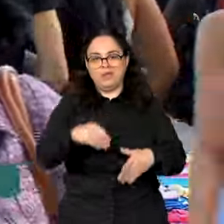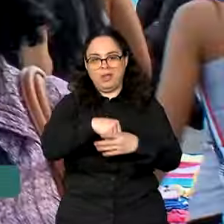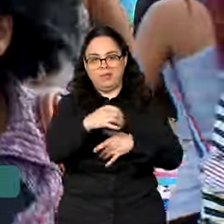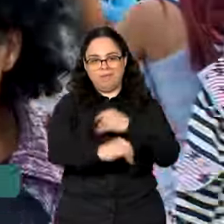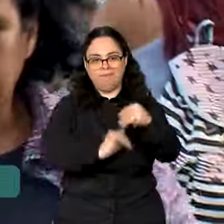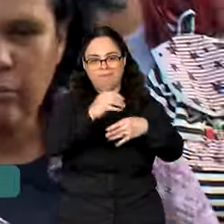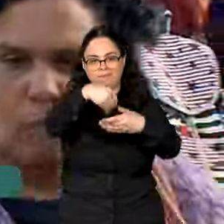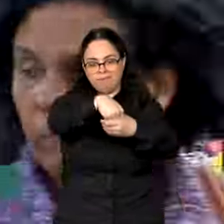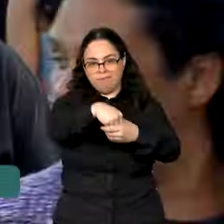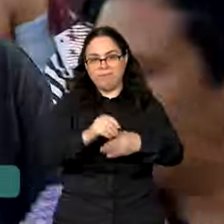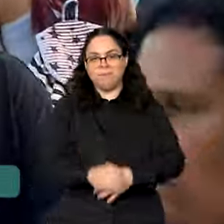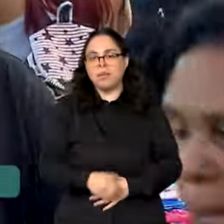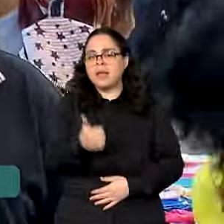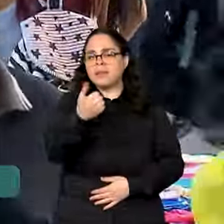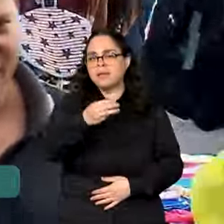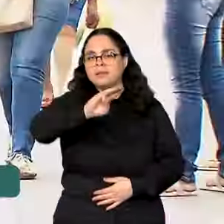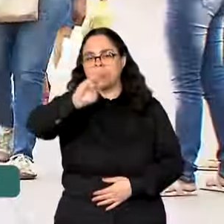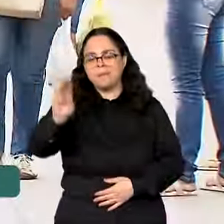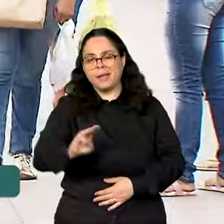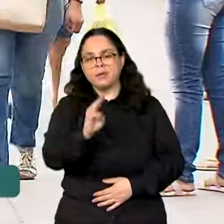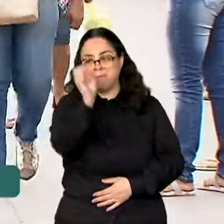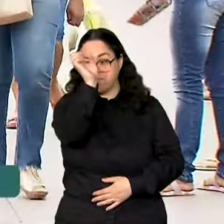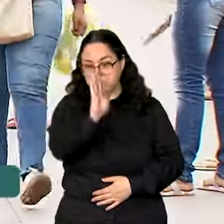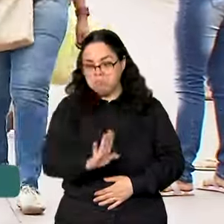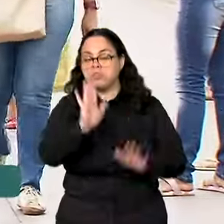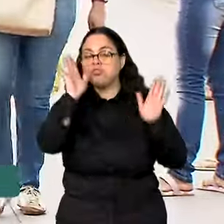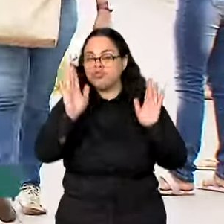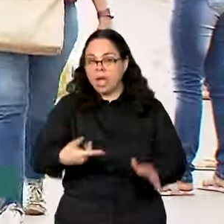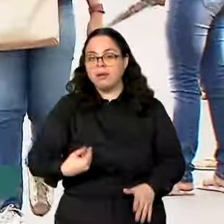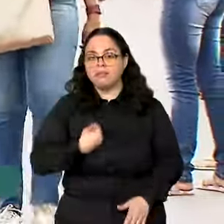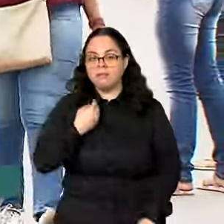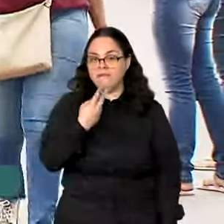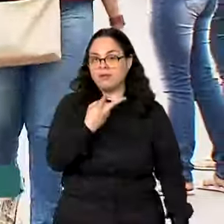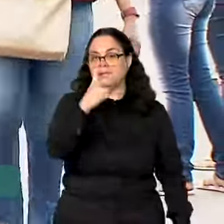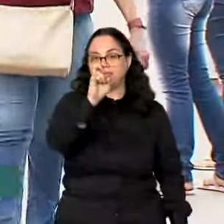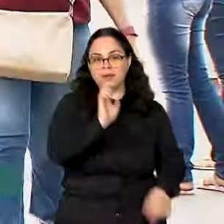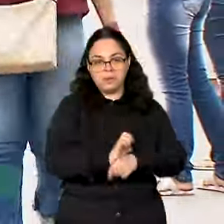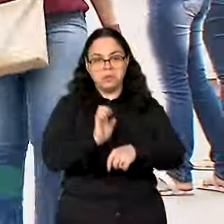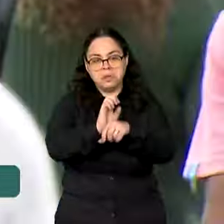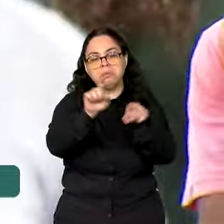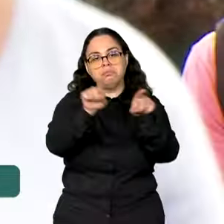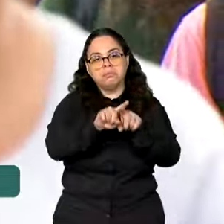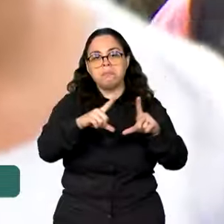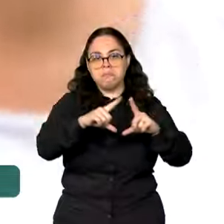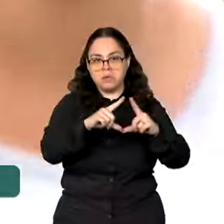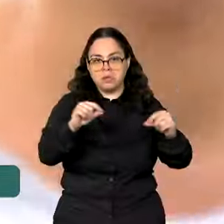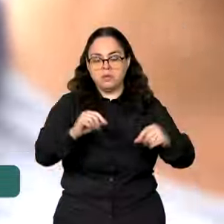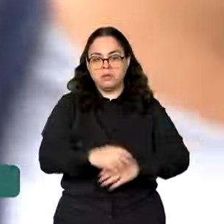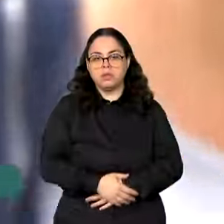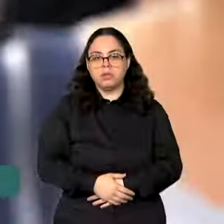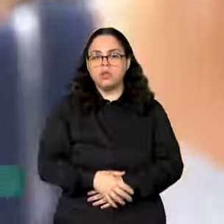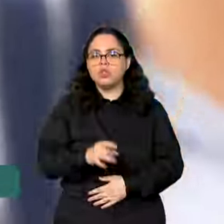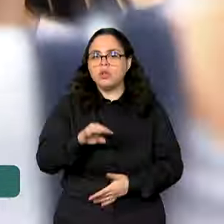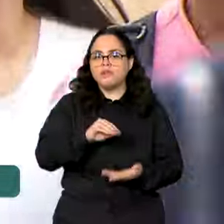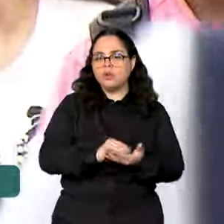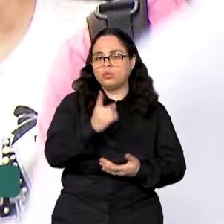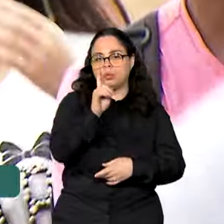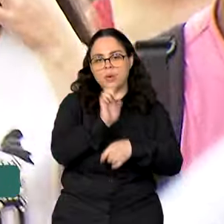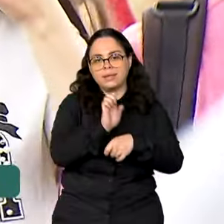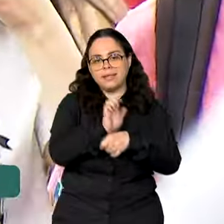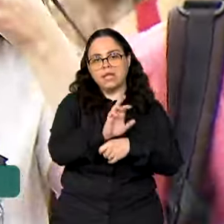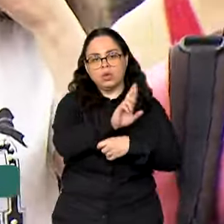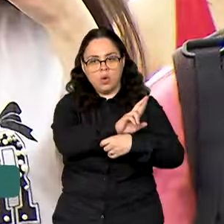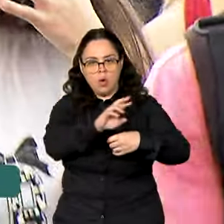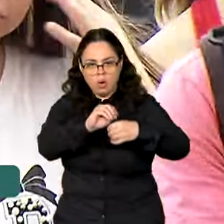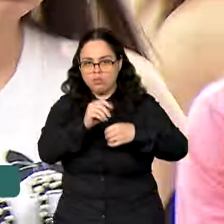13 milhões de brasileiros já têm a nova carteira em 25 estados e no Distrito Federal. Apenas Roraima ainda não faz